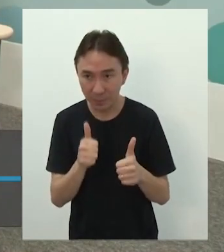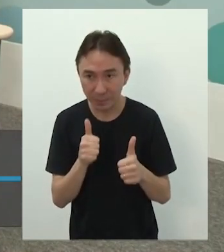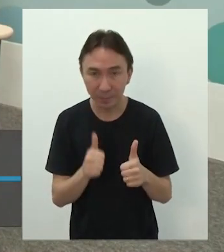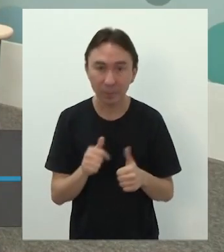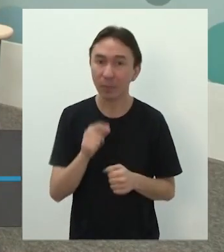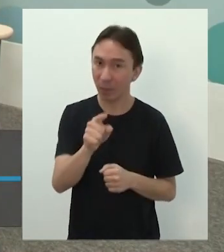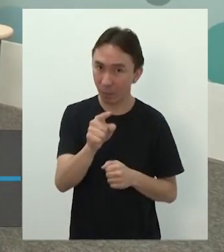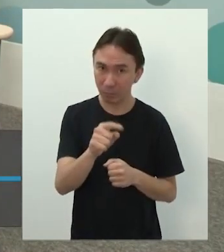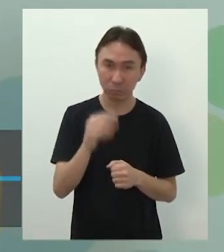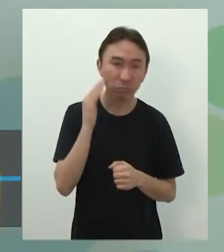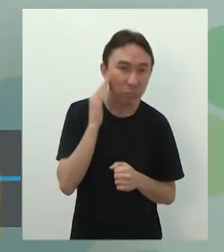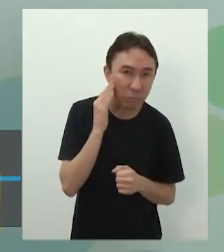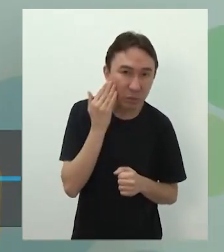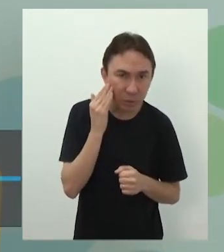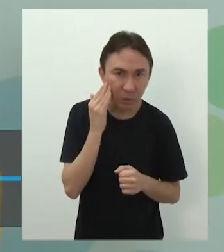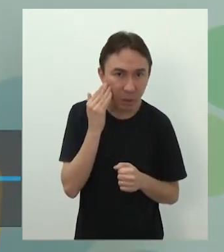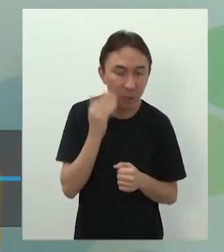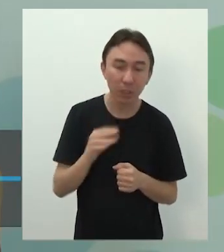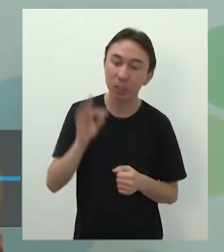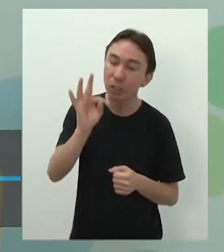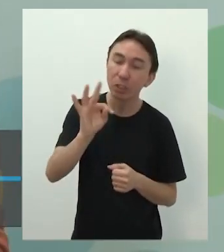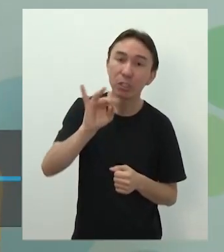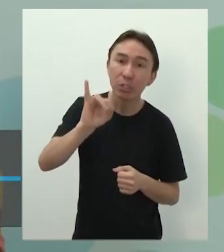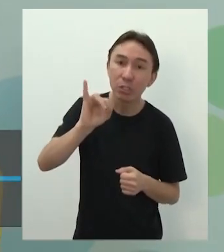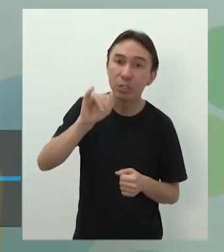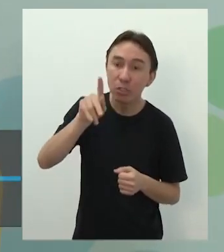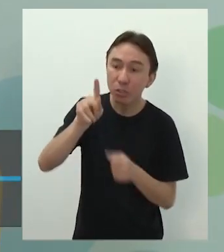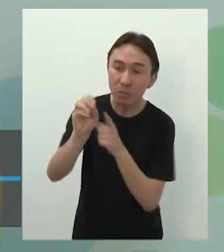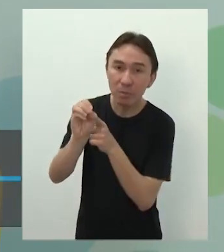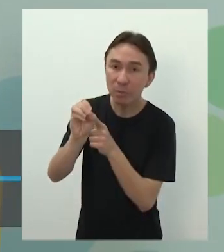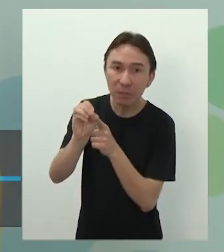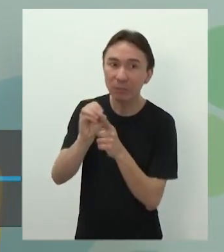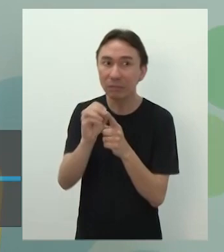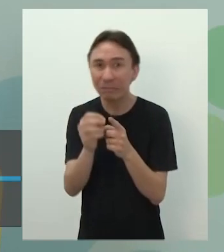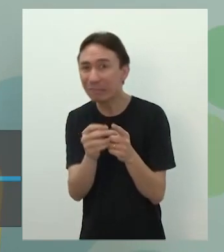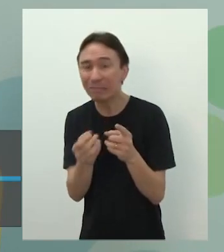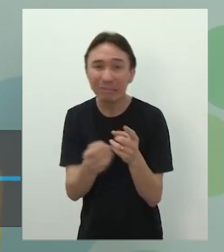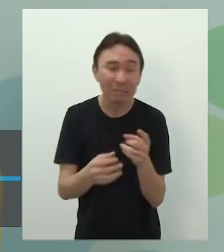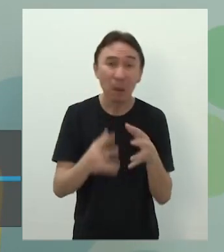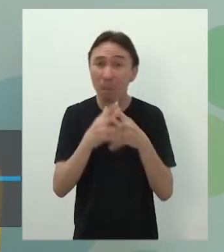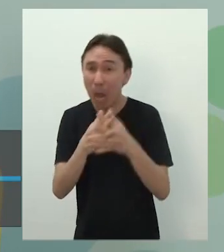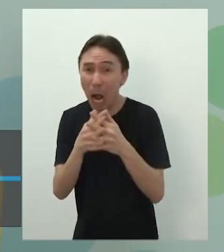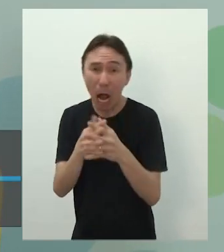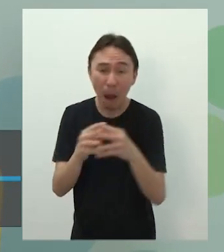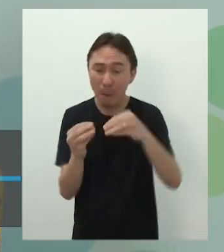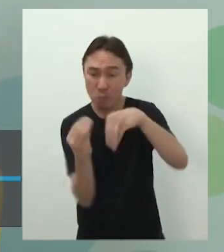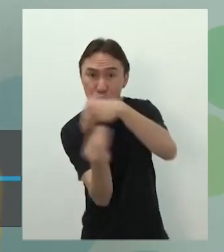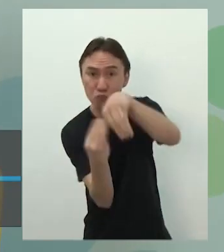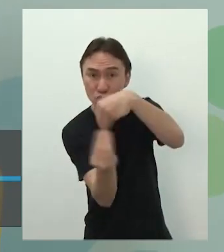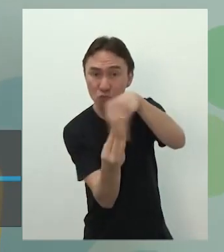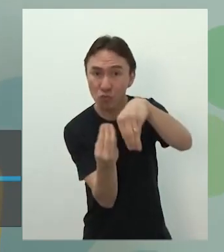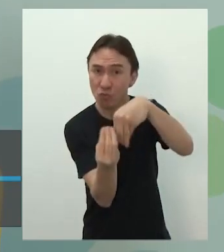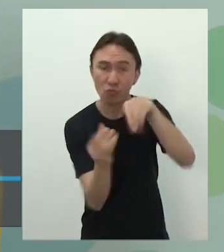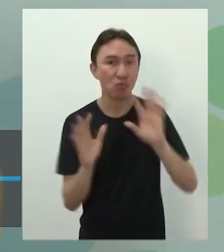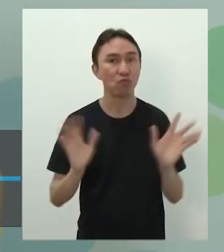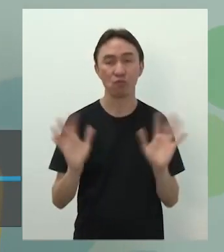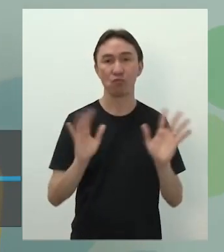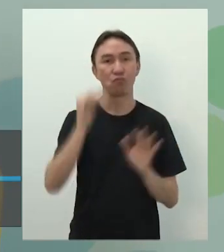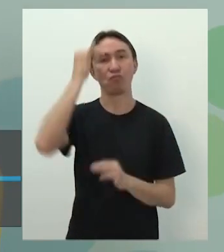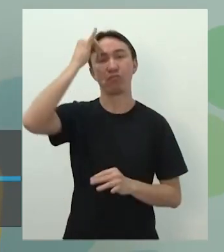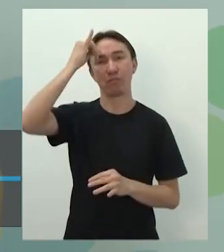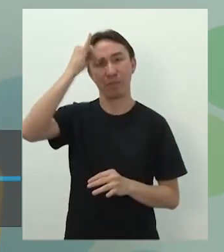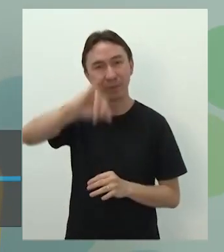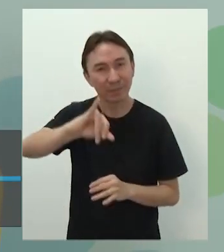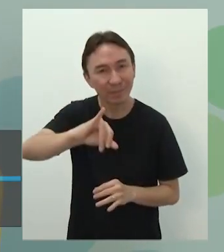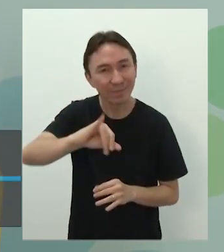gente precisa entender os tipos para não misturar as bolas e ficar ali errado. Porque a gente, assim como pensa